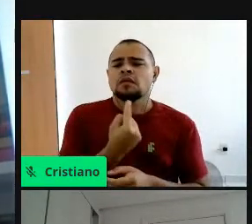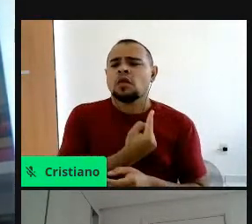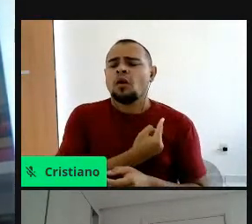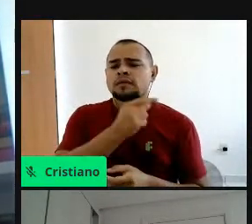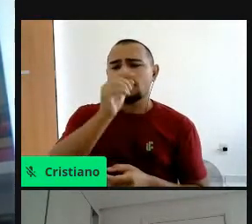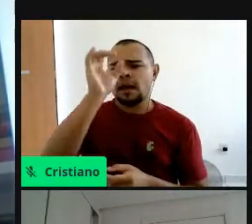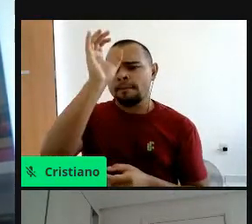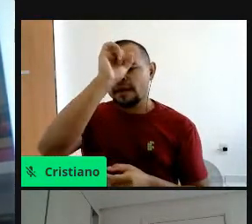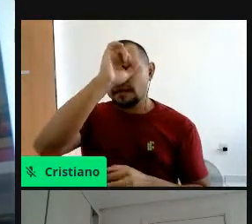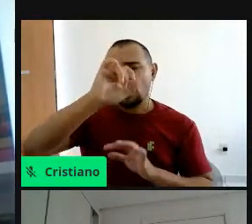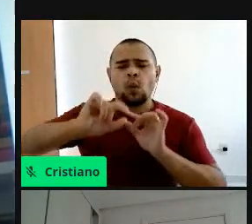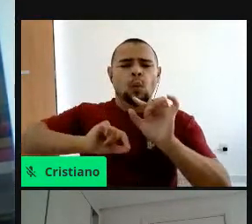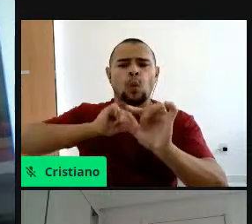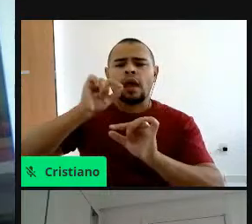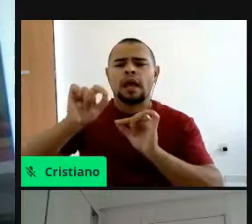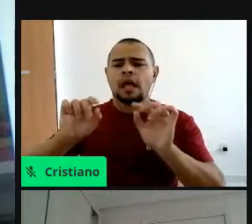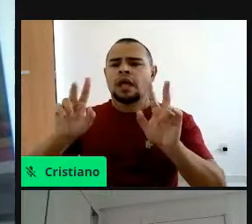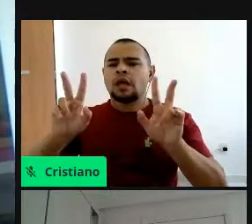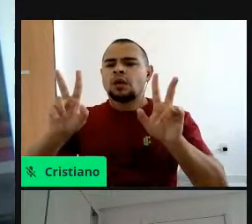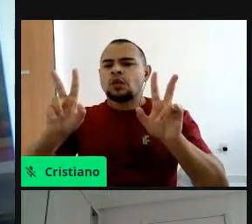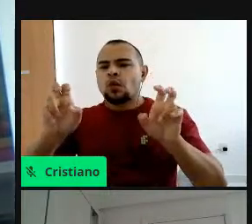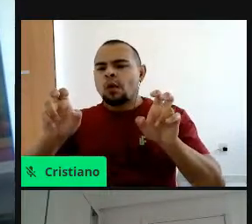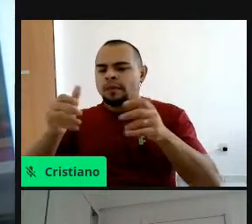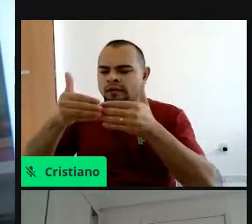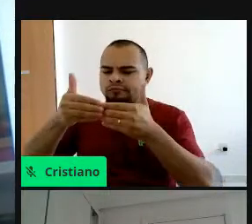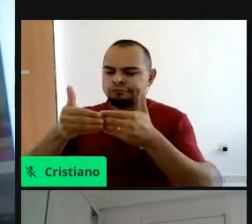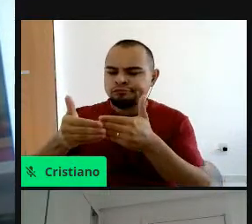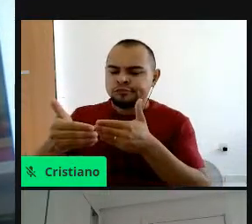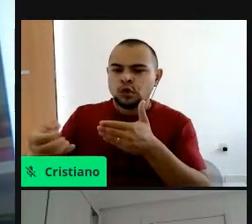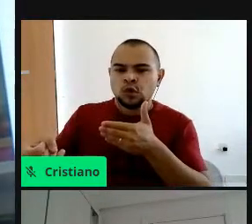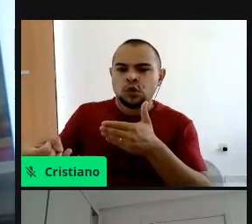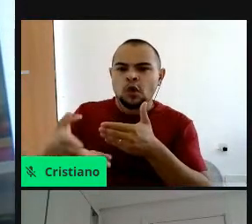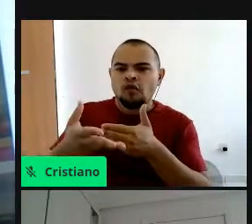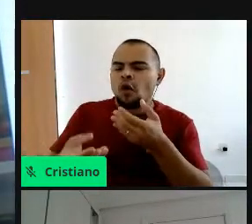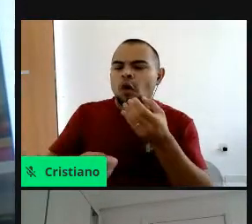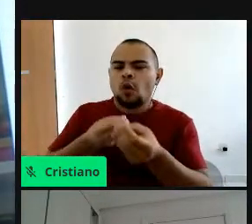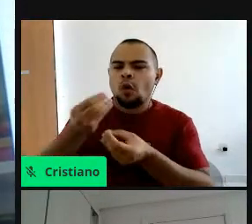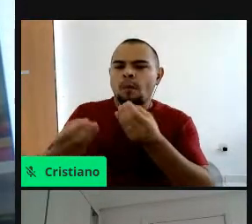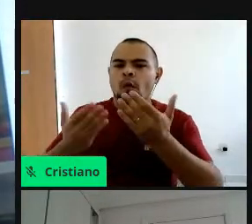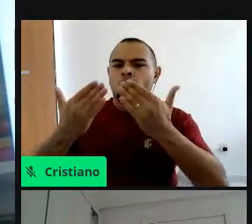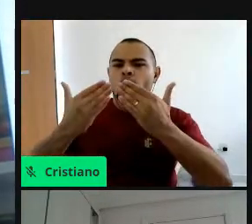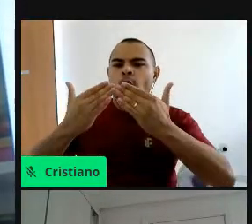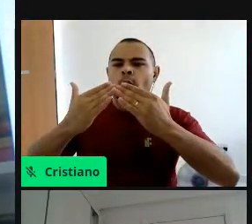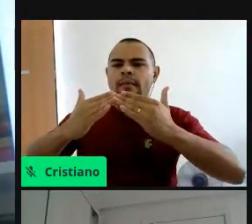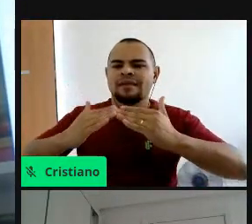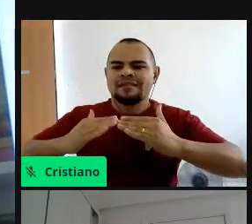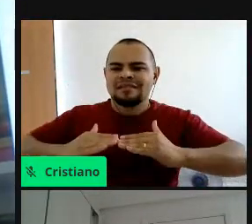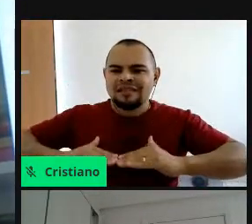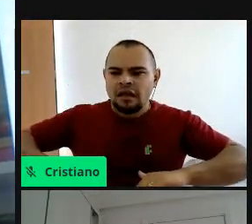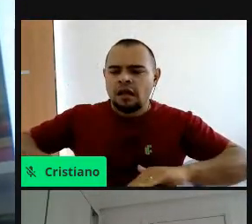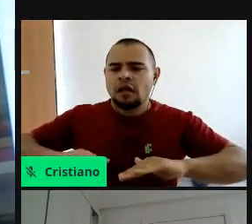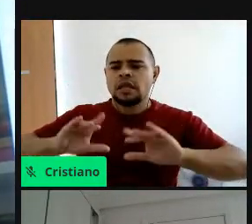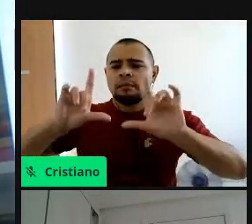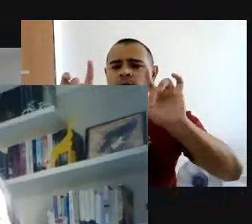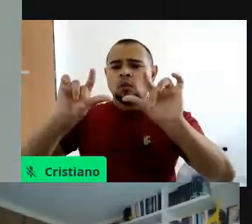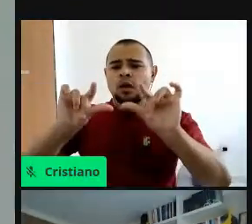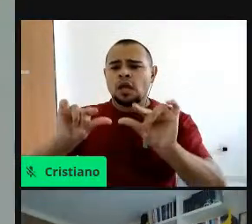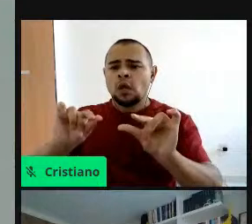nova situação, para a gente tentar diminuir e compensar esses impactos na atividade humana aí no nosso planeta?